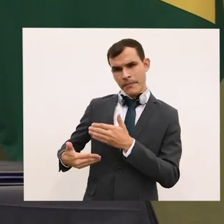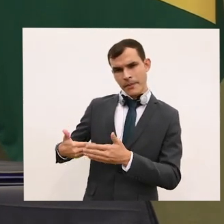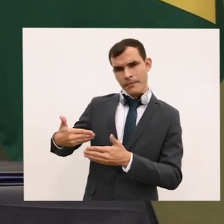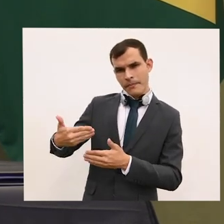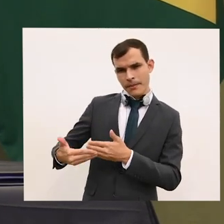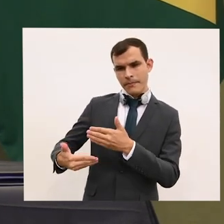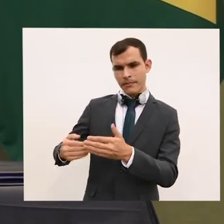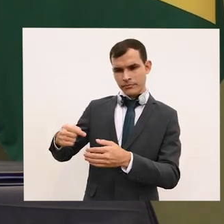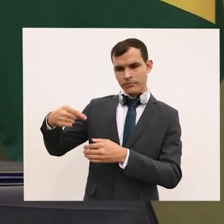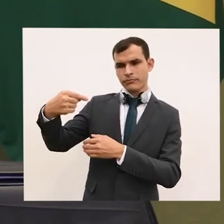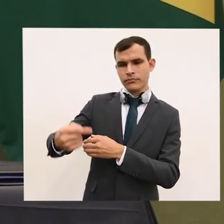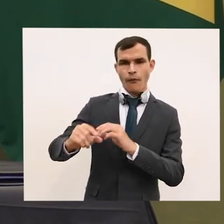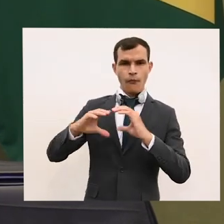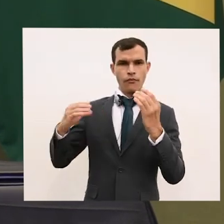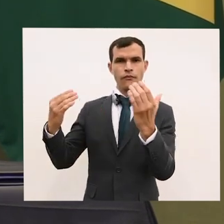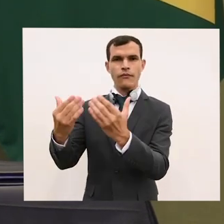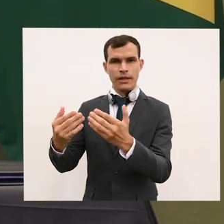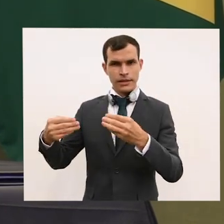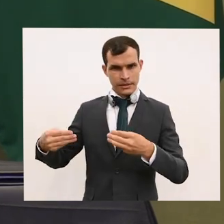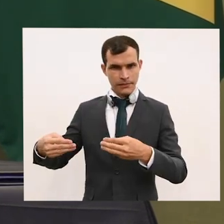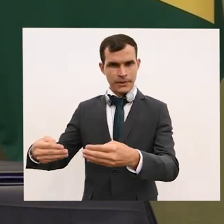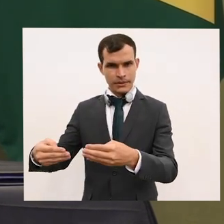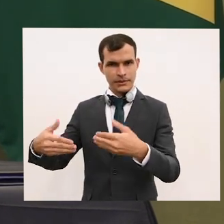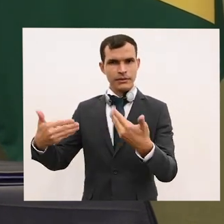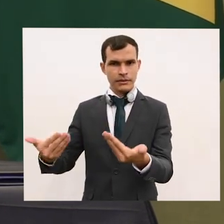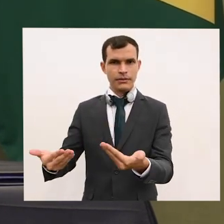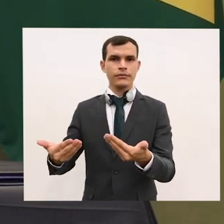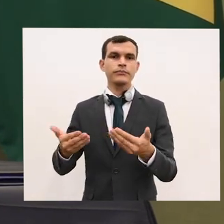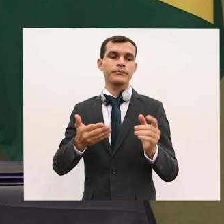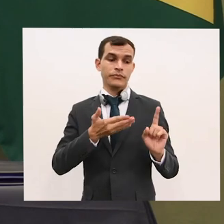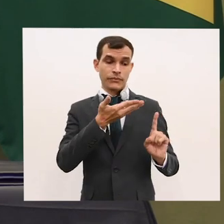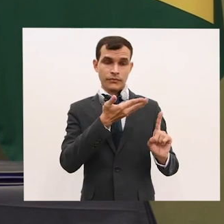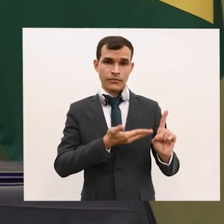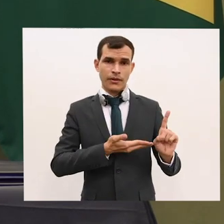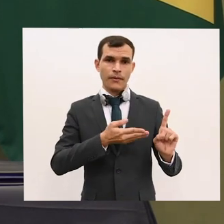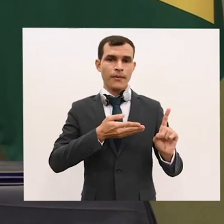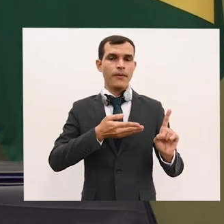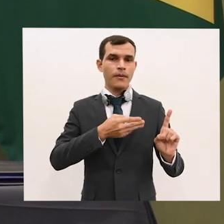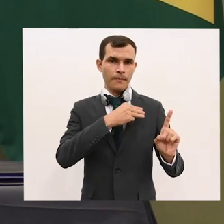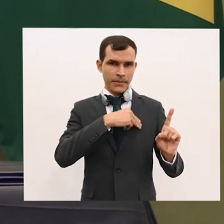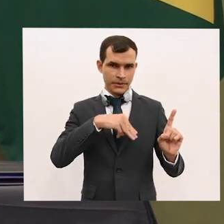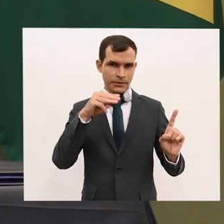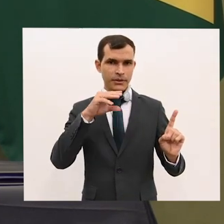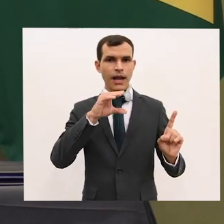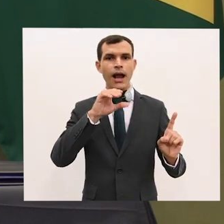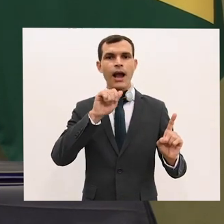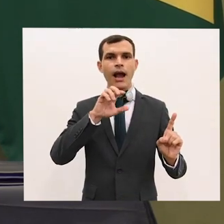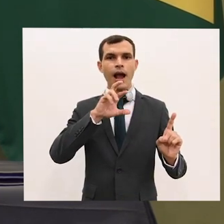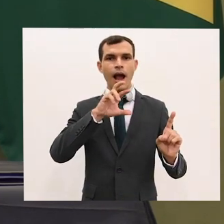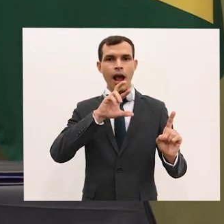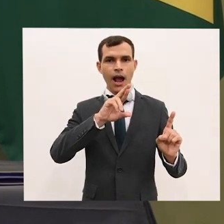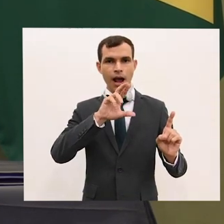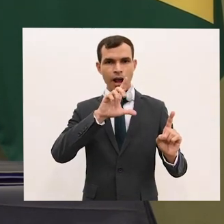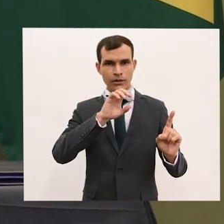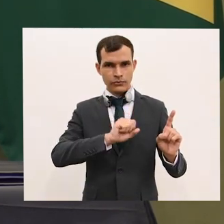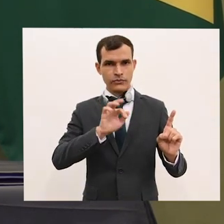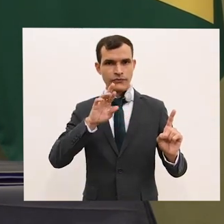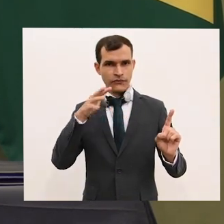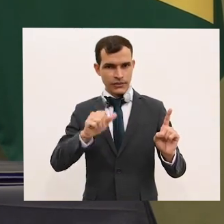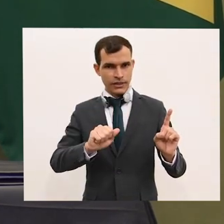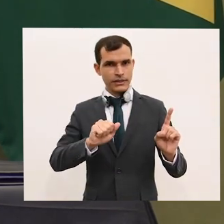logo, como disse o ministro Carlos França, e vossa excelência, leva a nossa mensagem